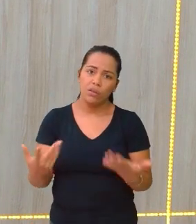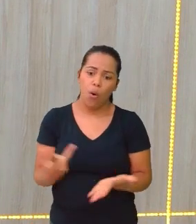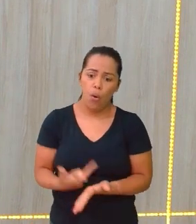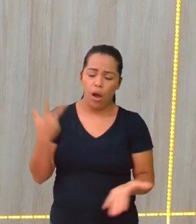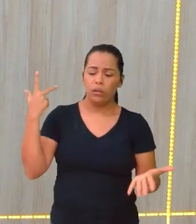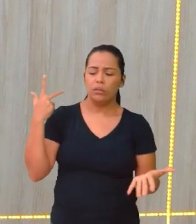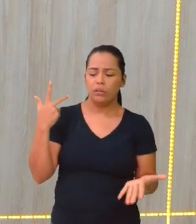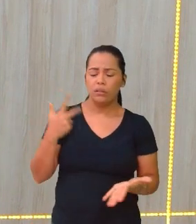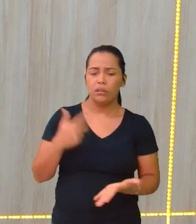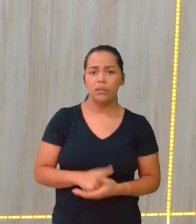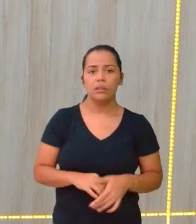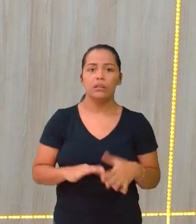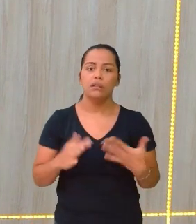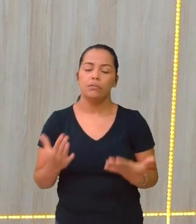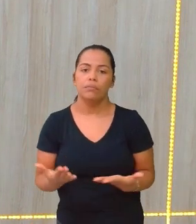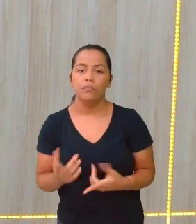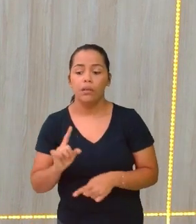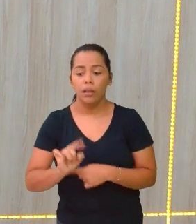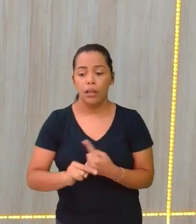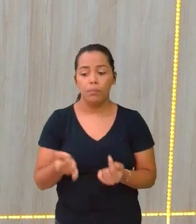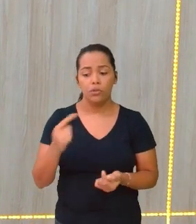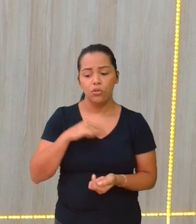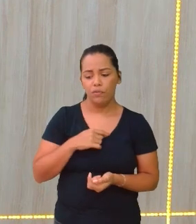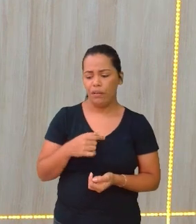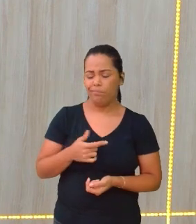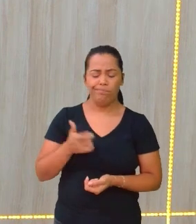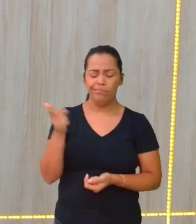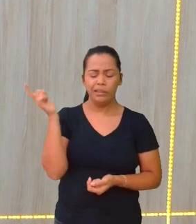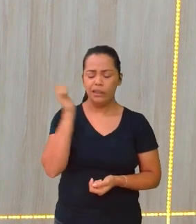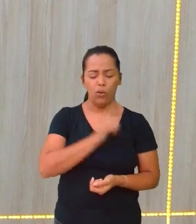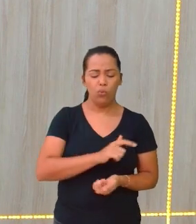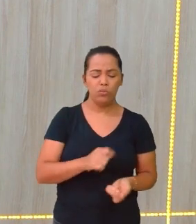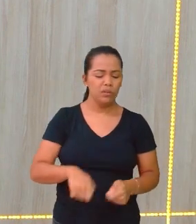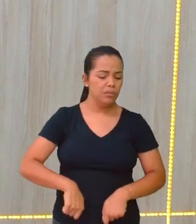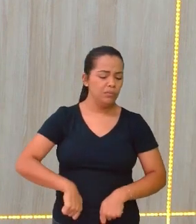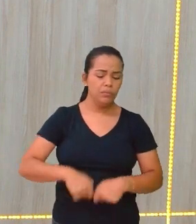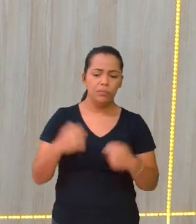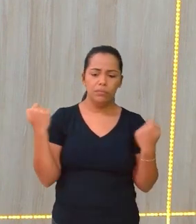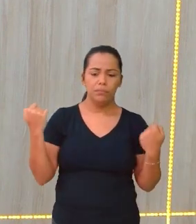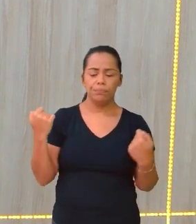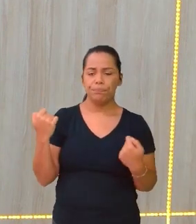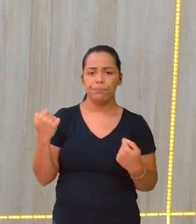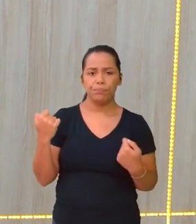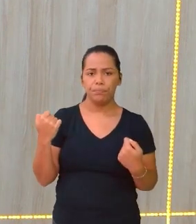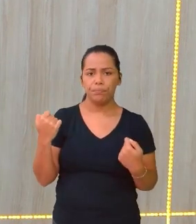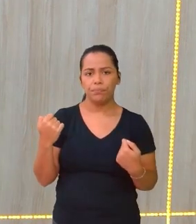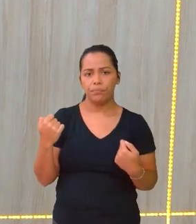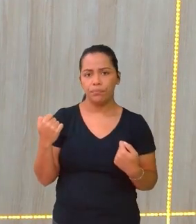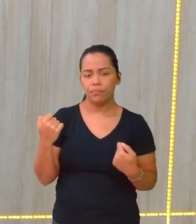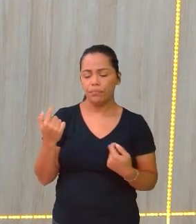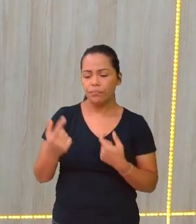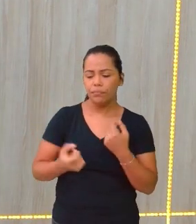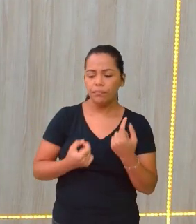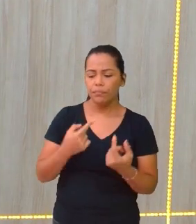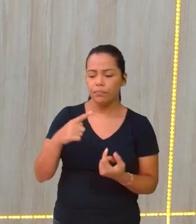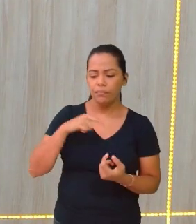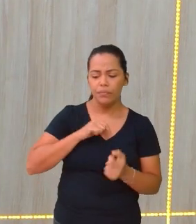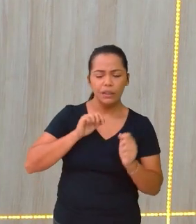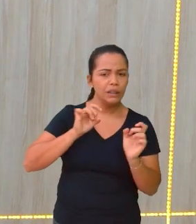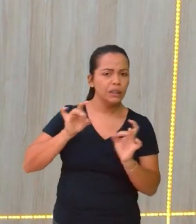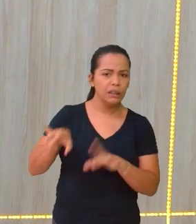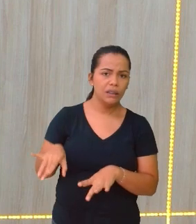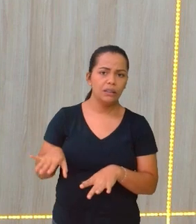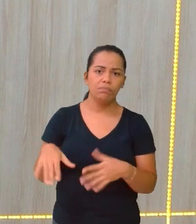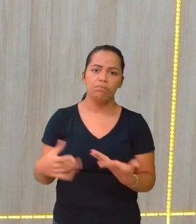de alguns minutos a gente já diz que impossível e a gente chega a jogar no chão, até mesmo a quebrar. Então essa imagem foi para chamar a